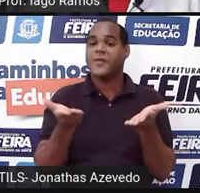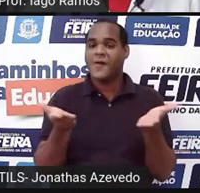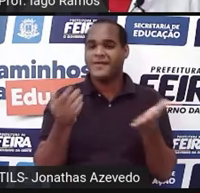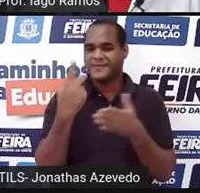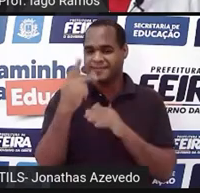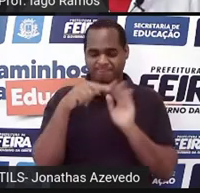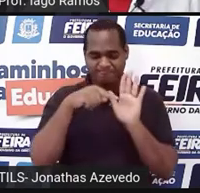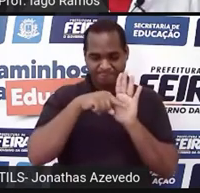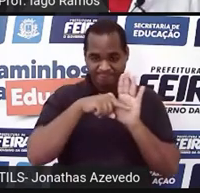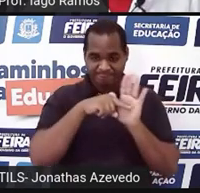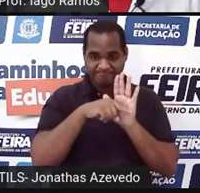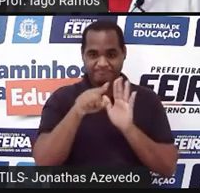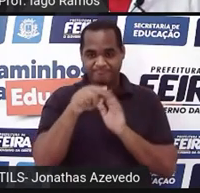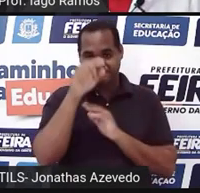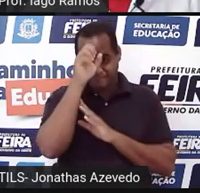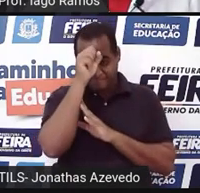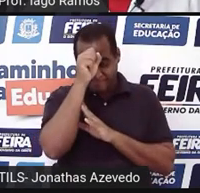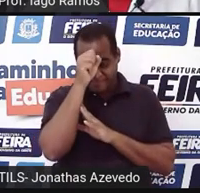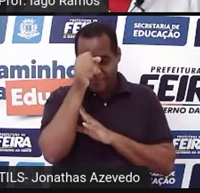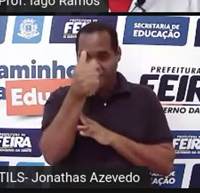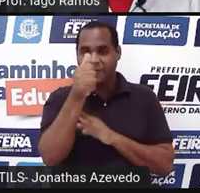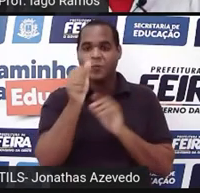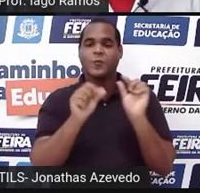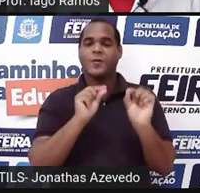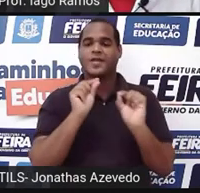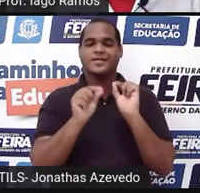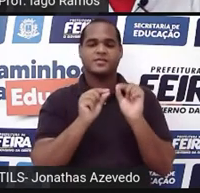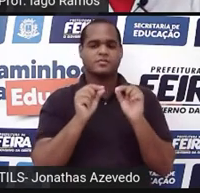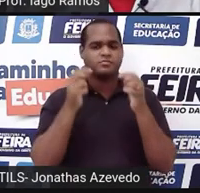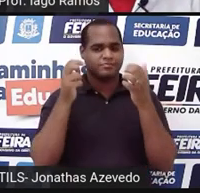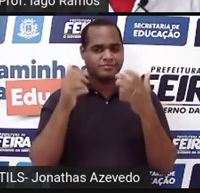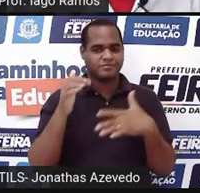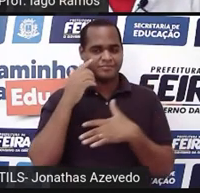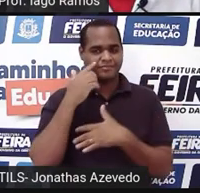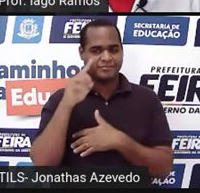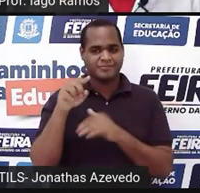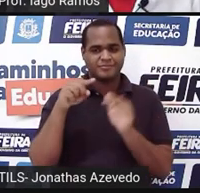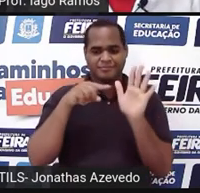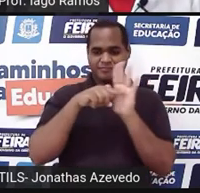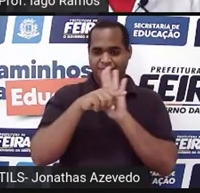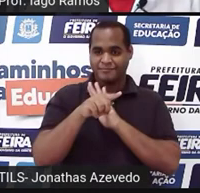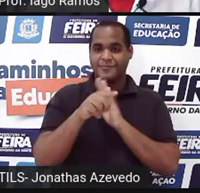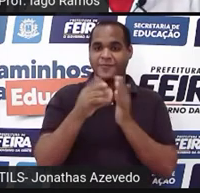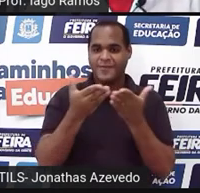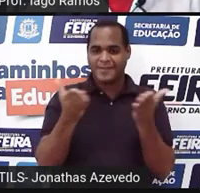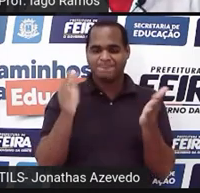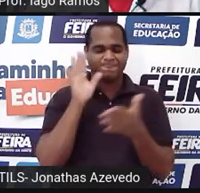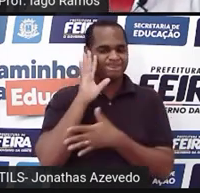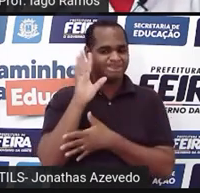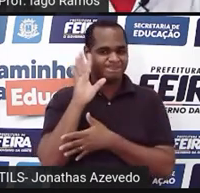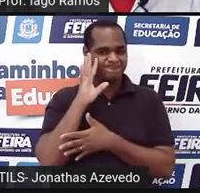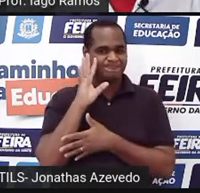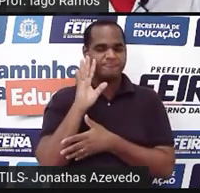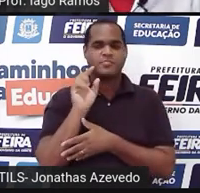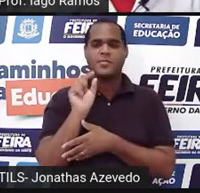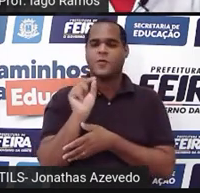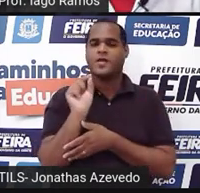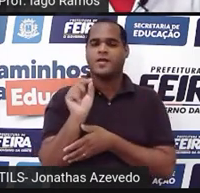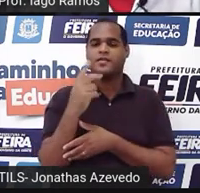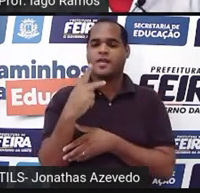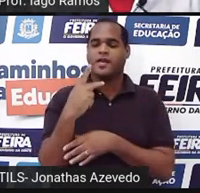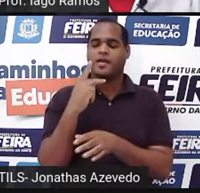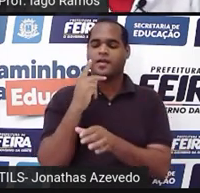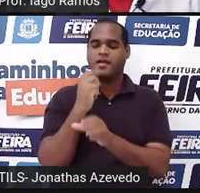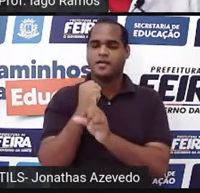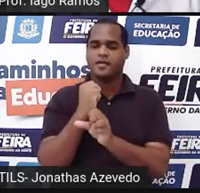vamos avaliar o que a gente aprendeu nessa aula. E aí, para avaliar, eu deixo essa pergunta para você pensar. O que dessa aula